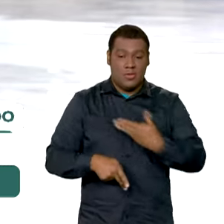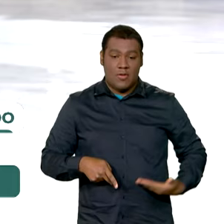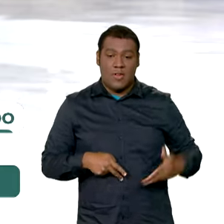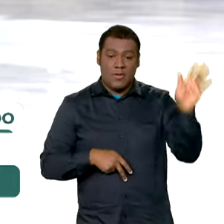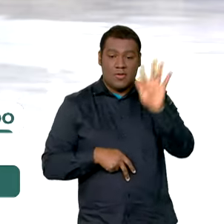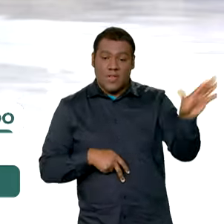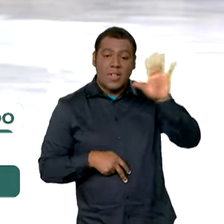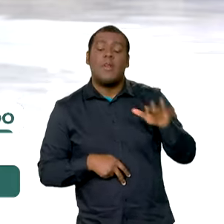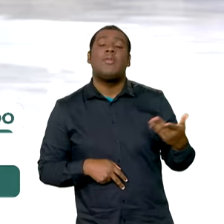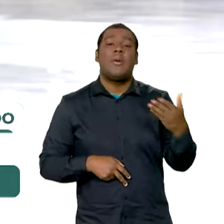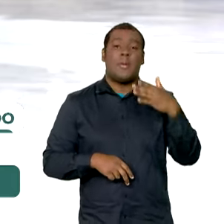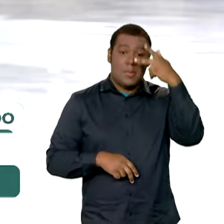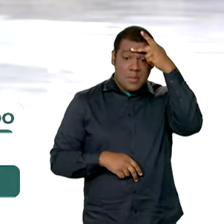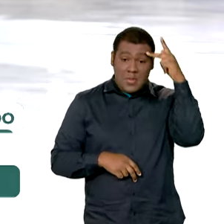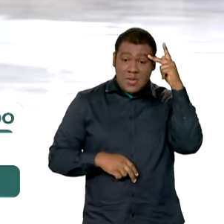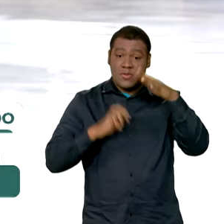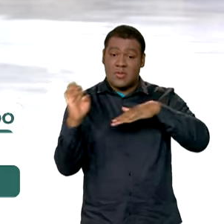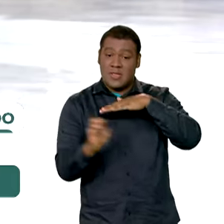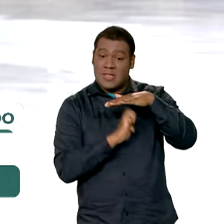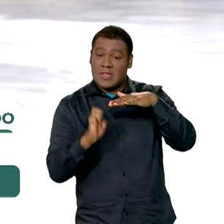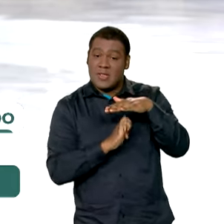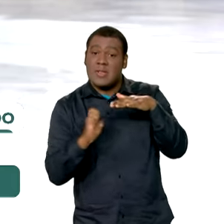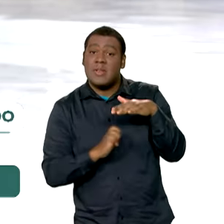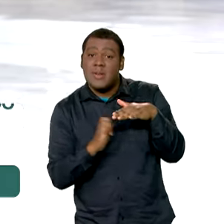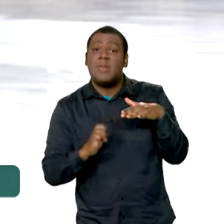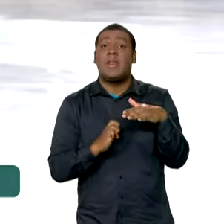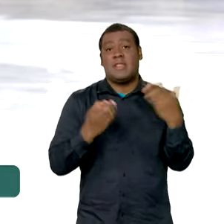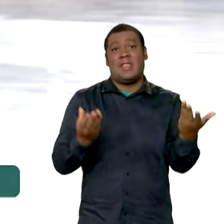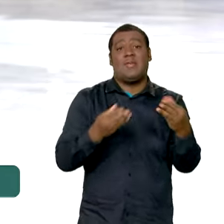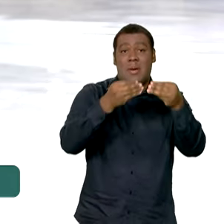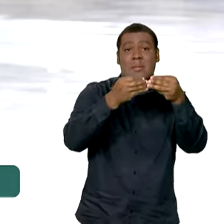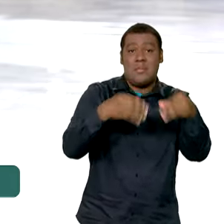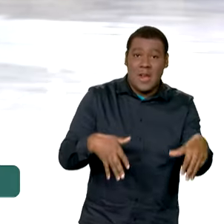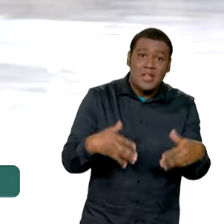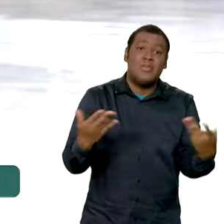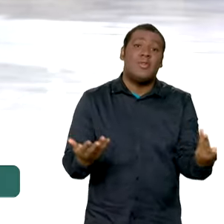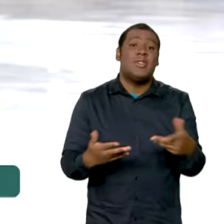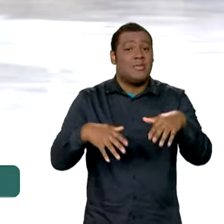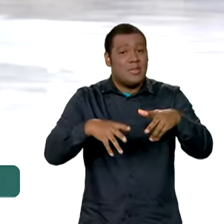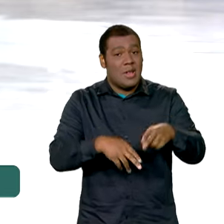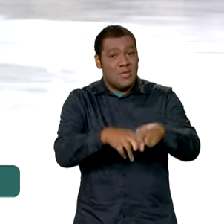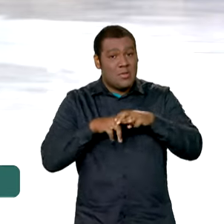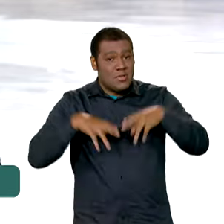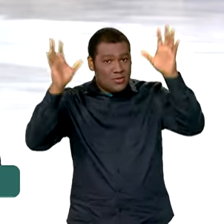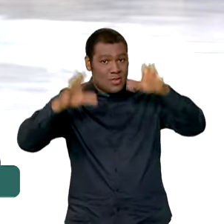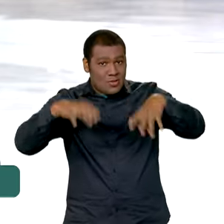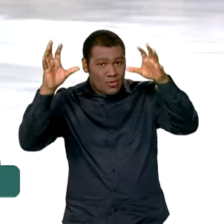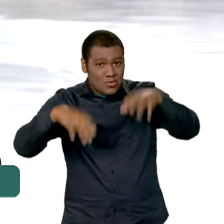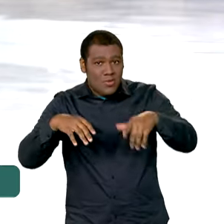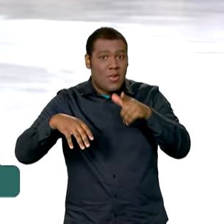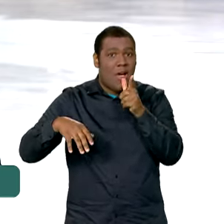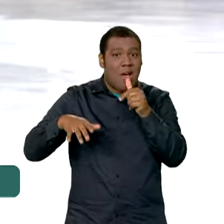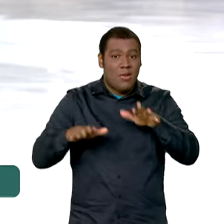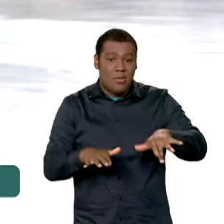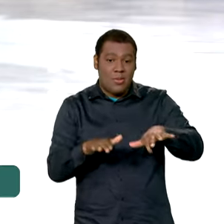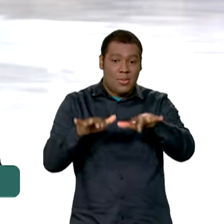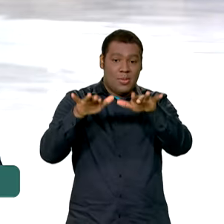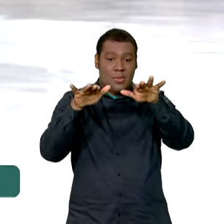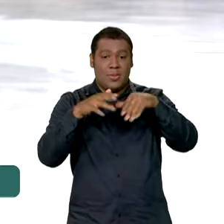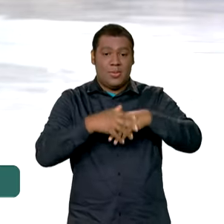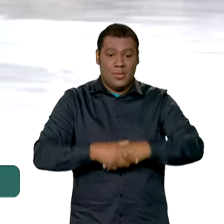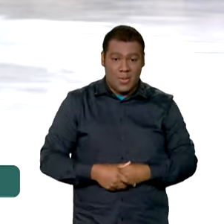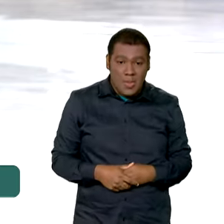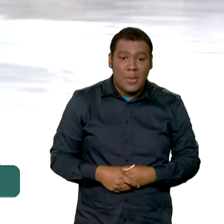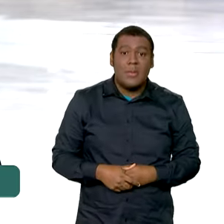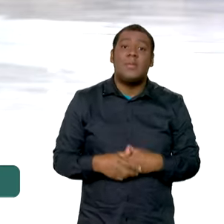empresas que foram atingidas pelas enchentes, eles vão ter direito a receber um valor em dinheiro, que vai ser dividido no pagamento de duas parcelas.